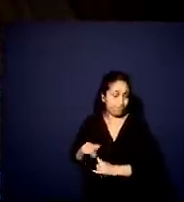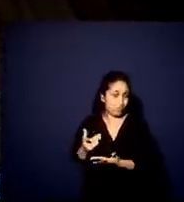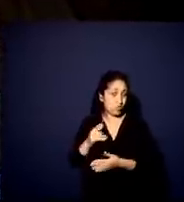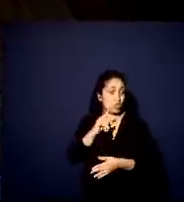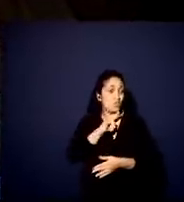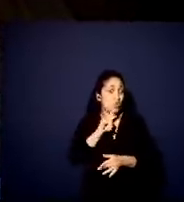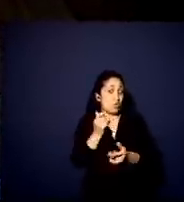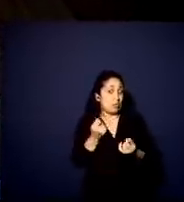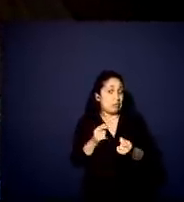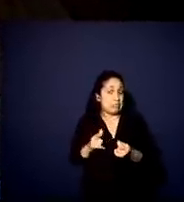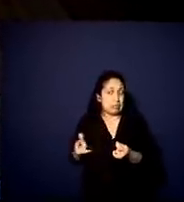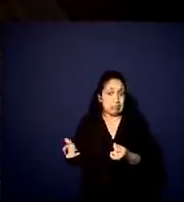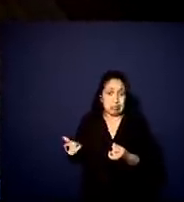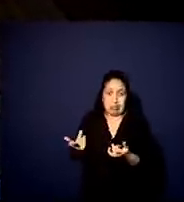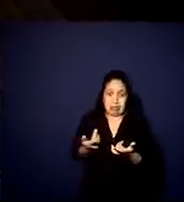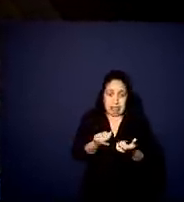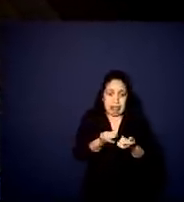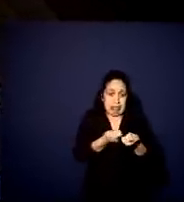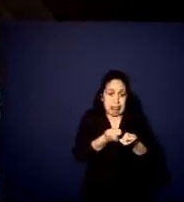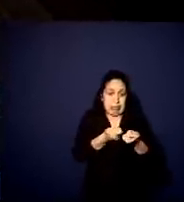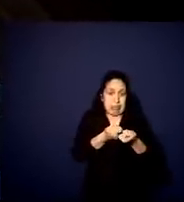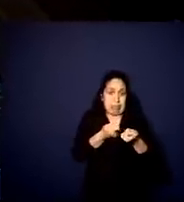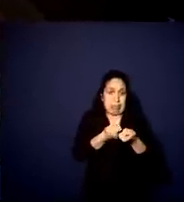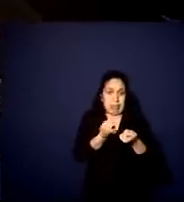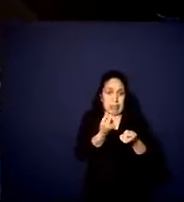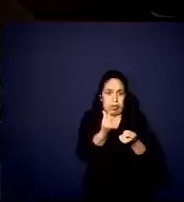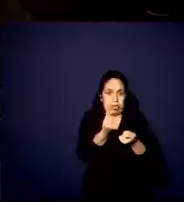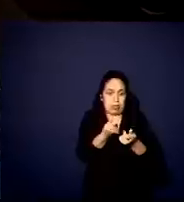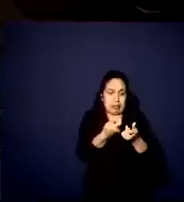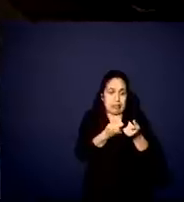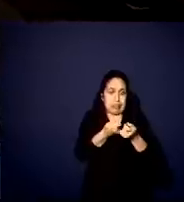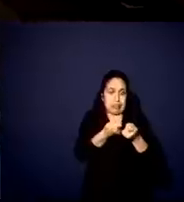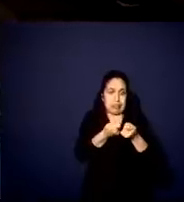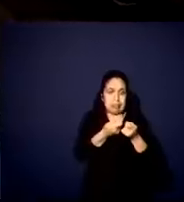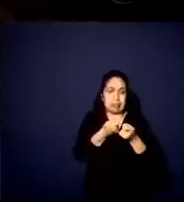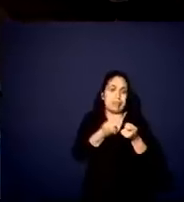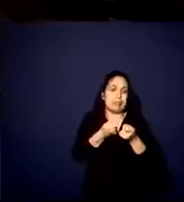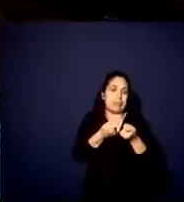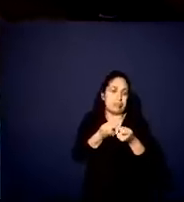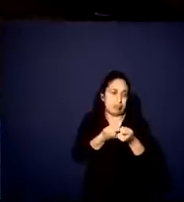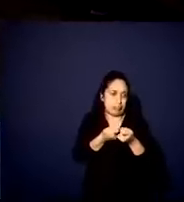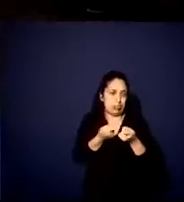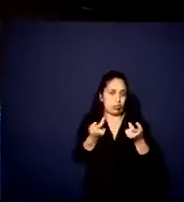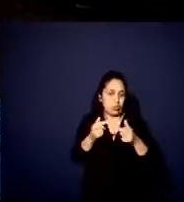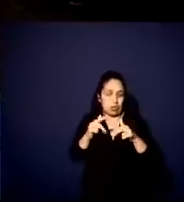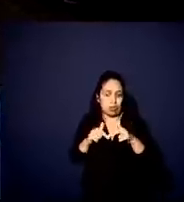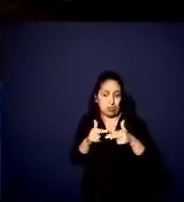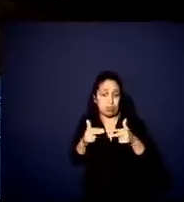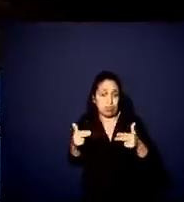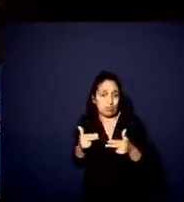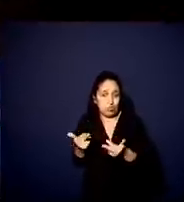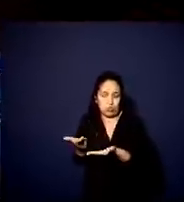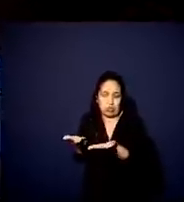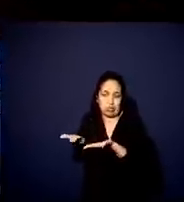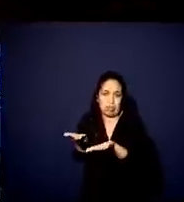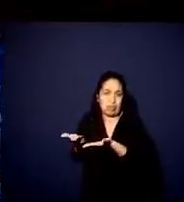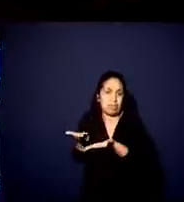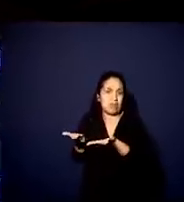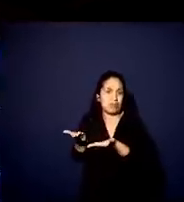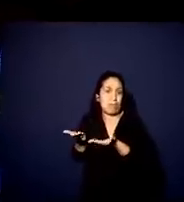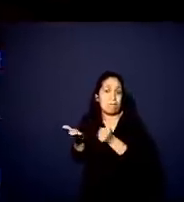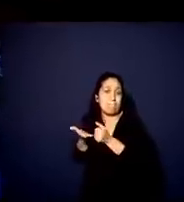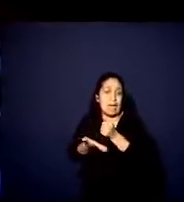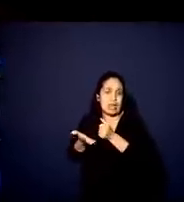que constranger o meu orçamento, restringir meu orçamento, com serviços e prestação de serviços